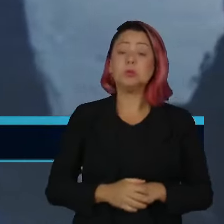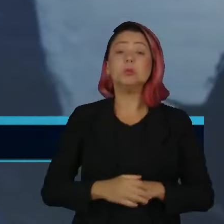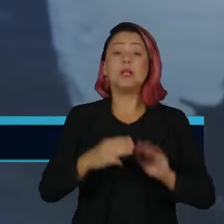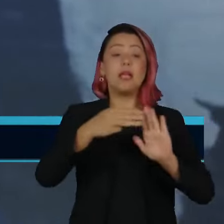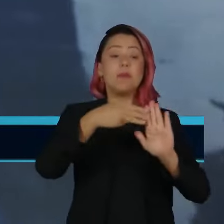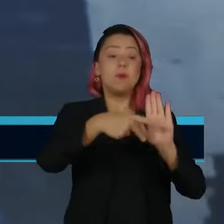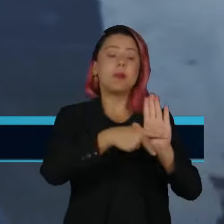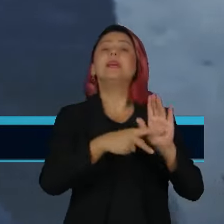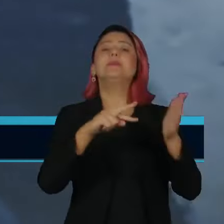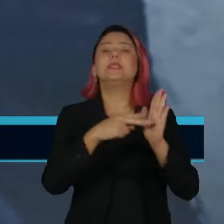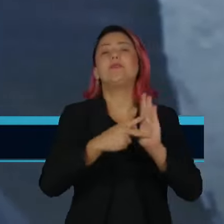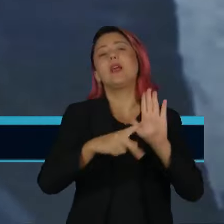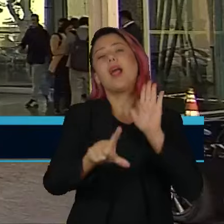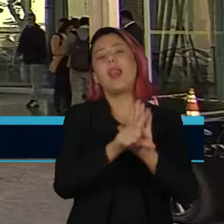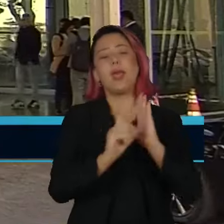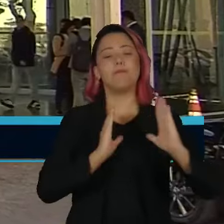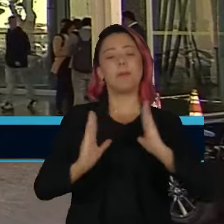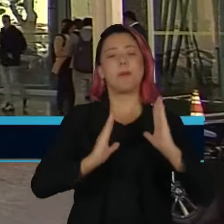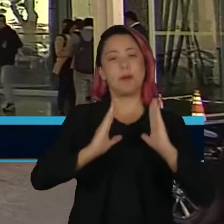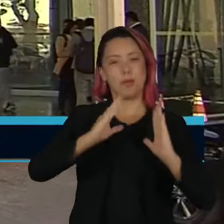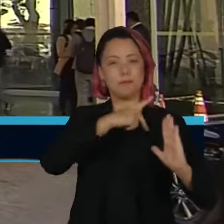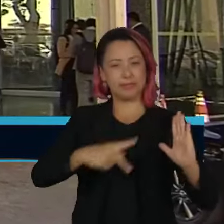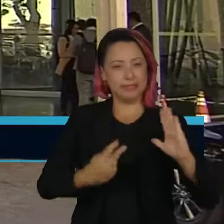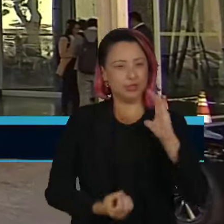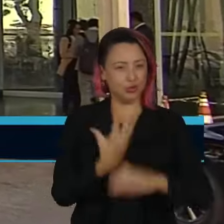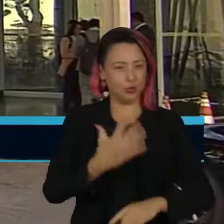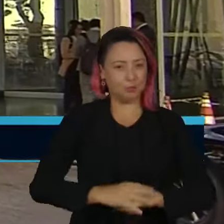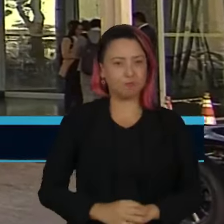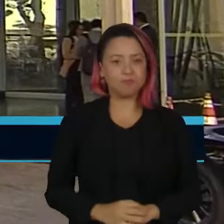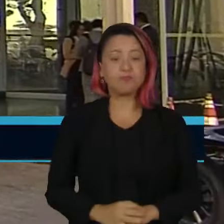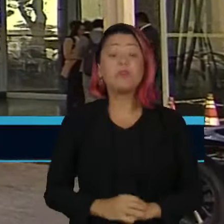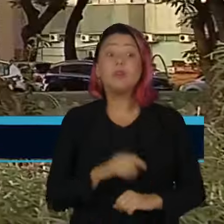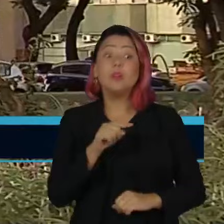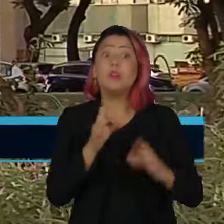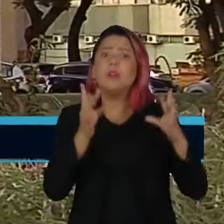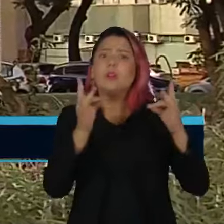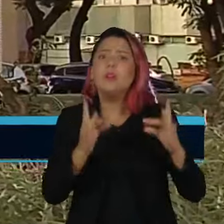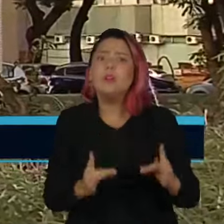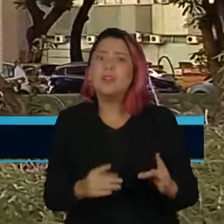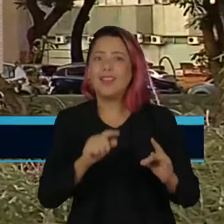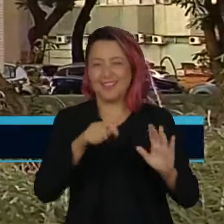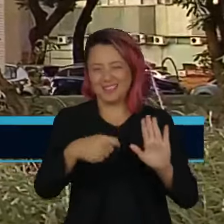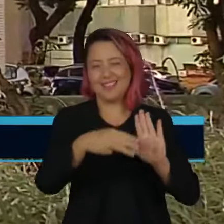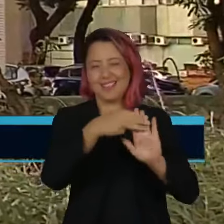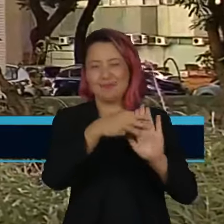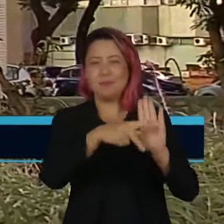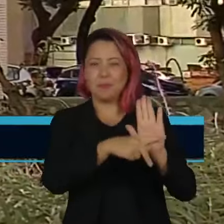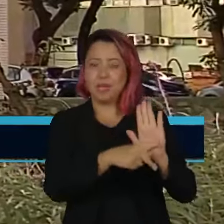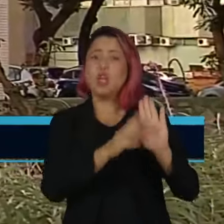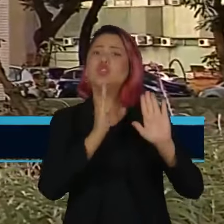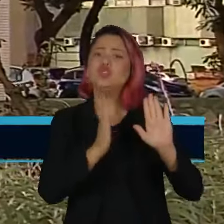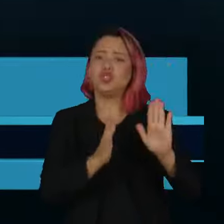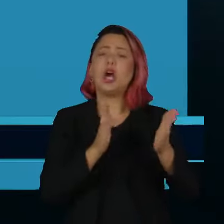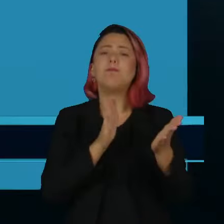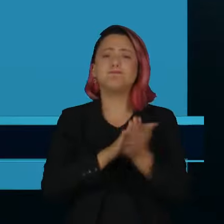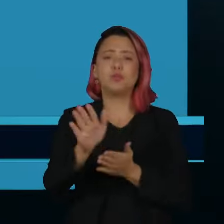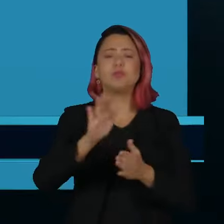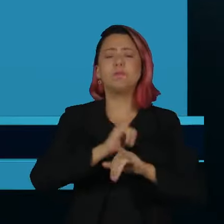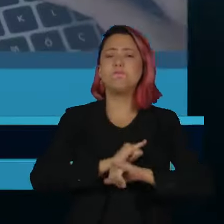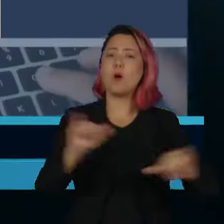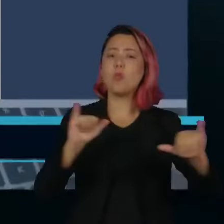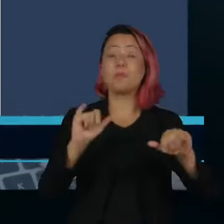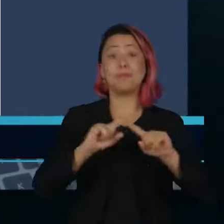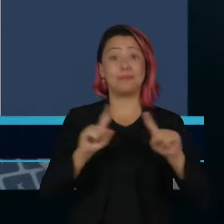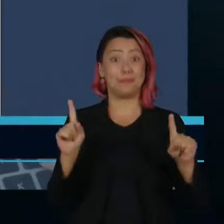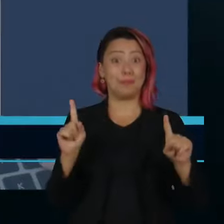provisória publicada hoje. Os detalhes da MP já estão no Diário Oficial da União, mas ao